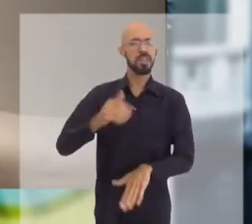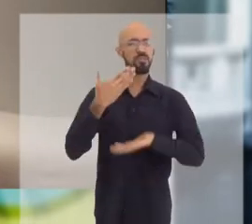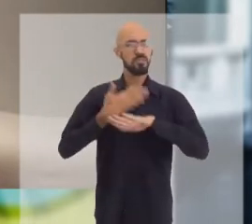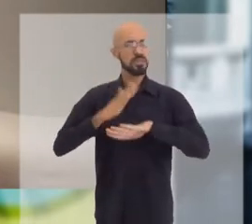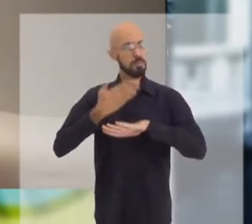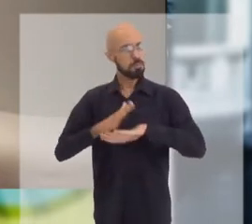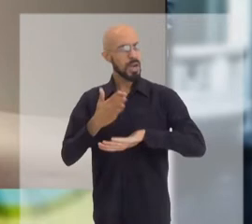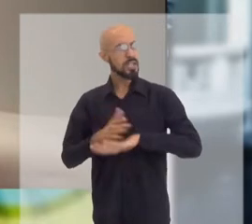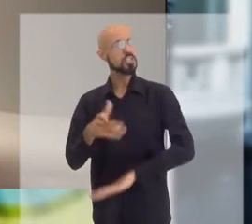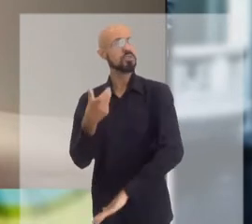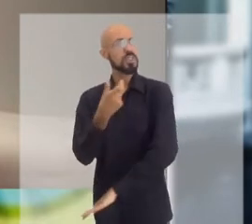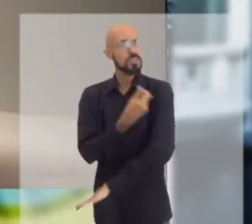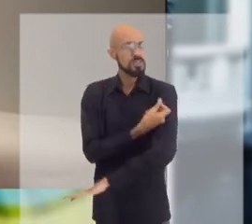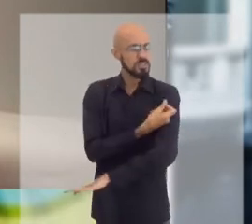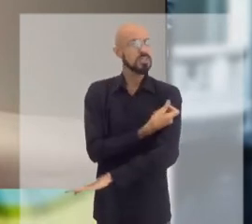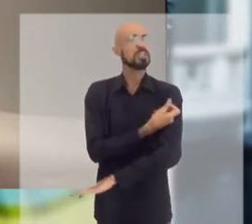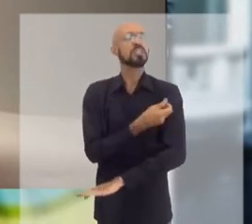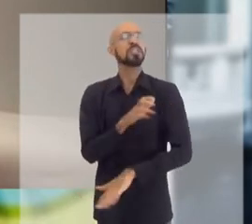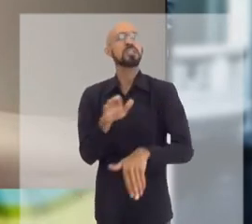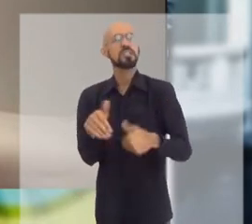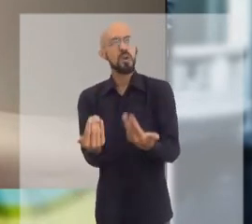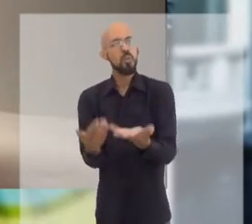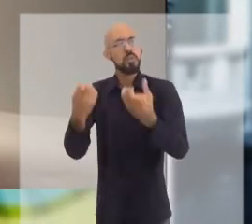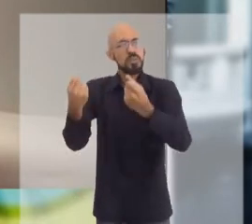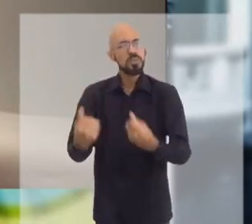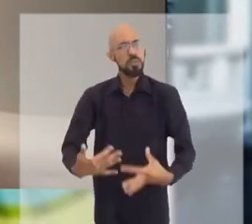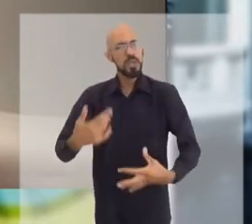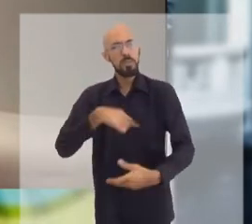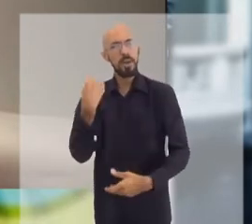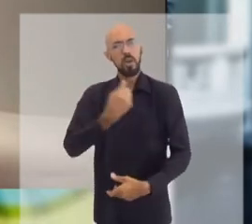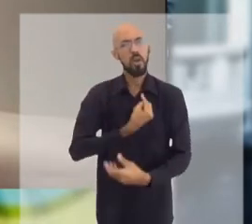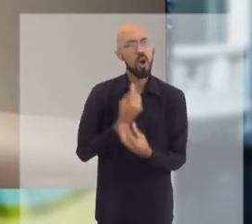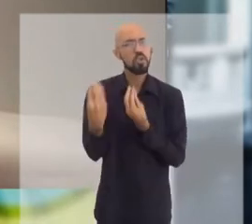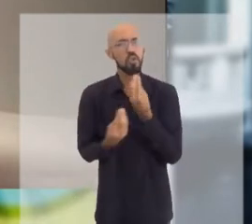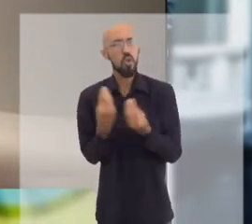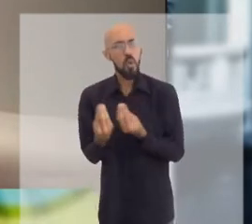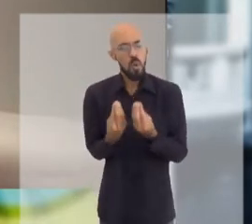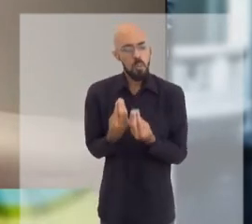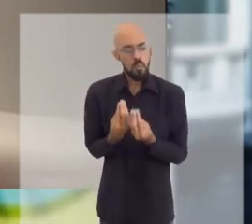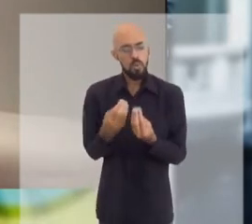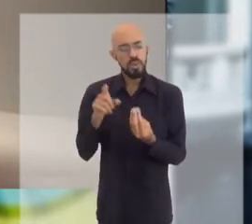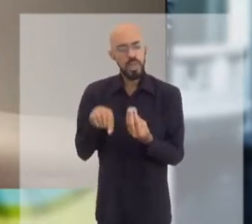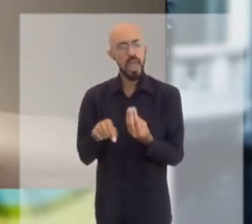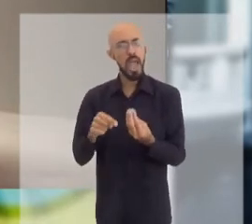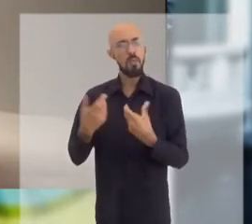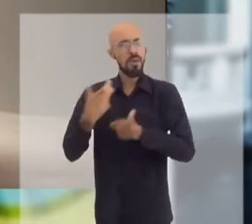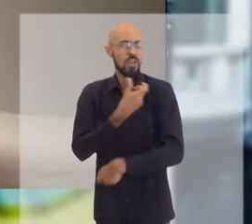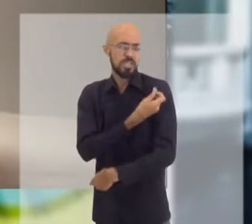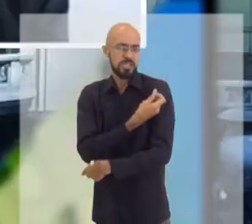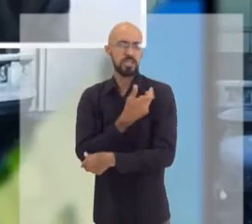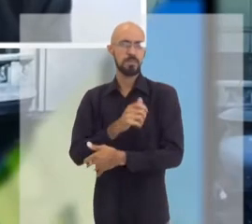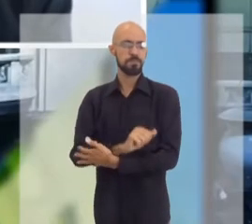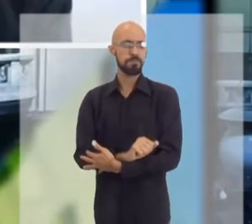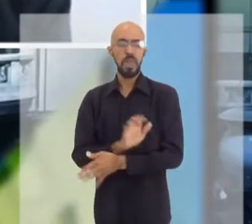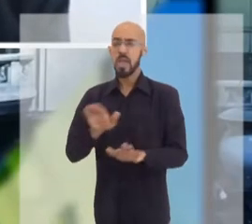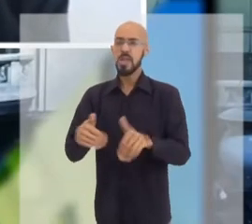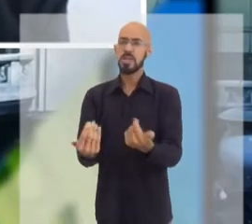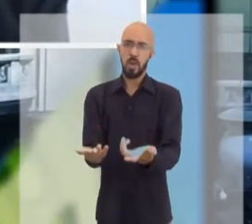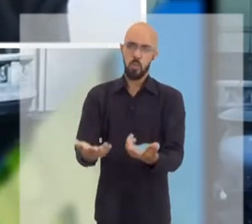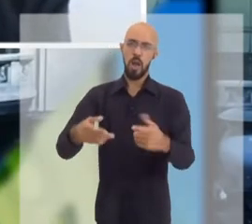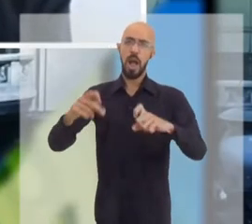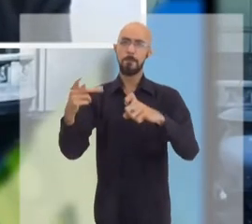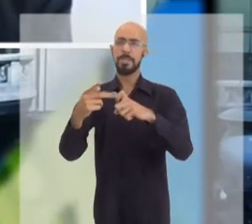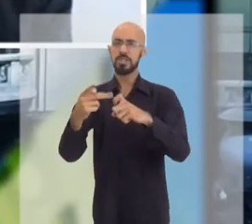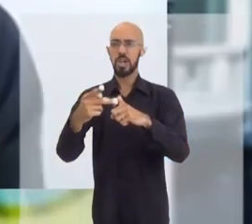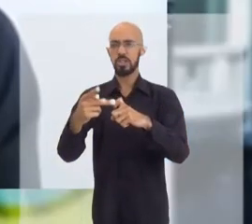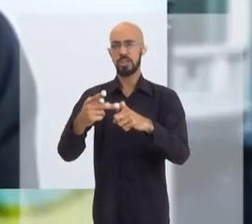essa prática de vacinação. Então, o que é? Explica para a gente como isso funciona. O que é uma vacina em linhas gerais? Olha, a pediatria